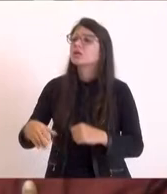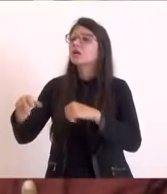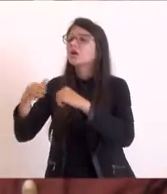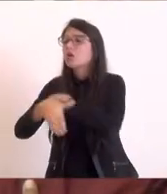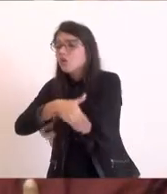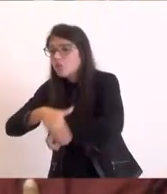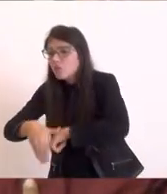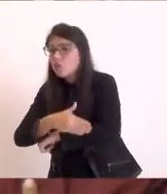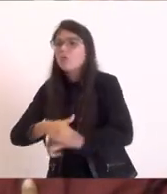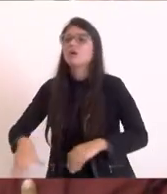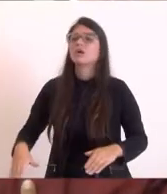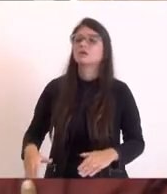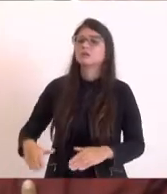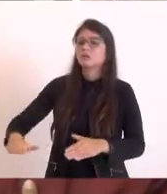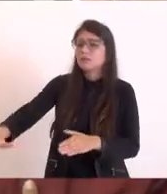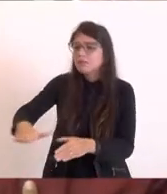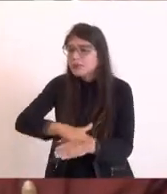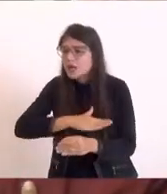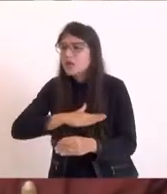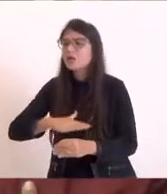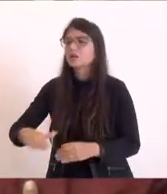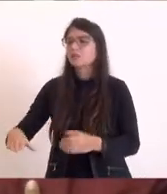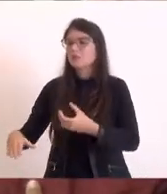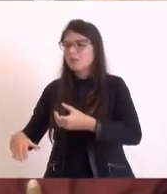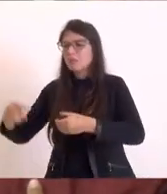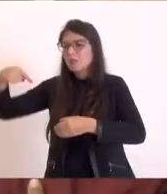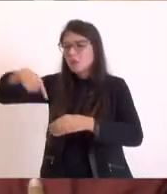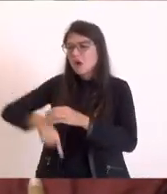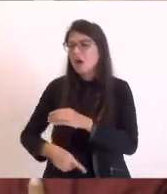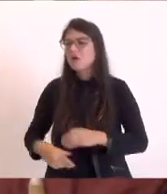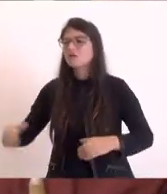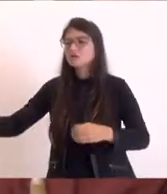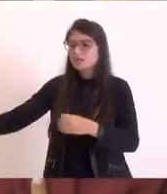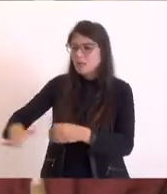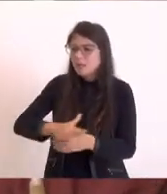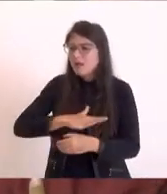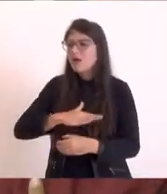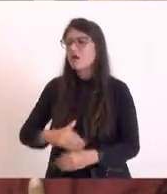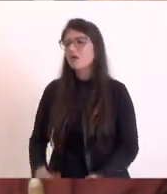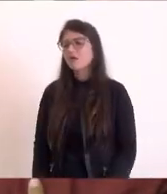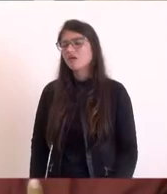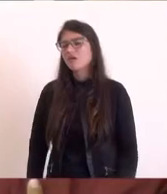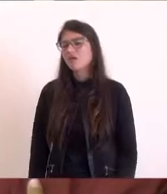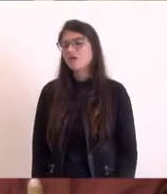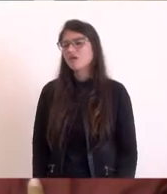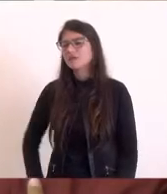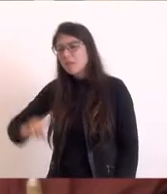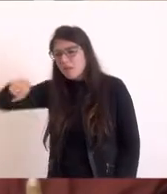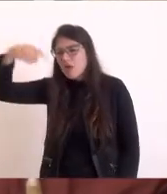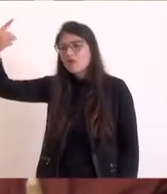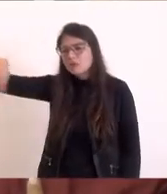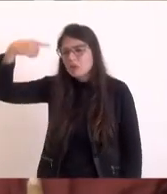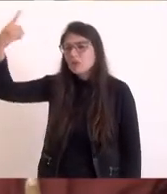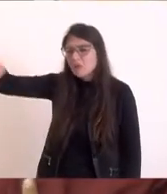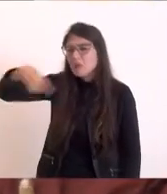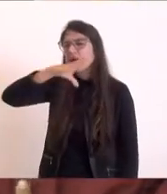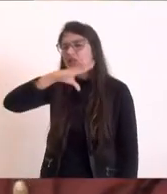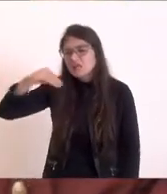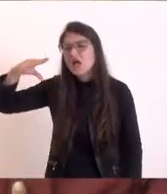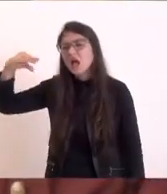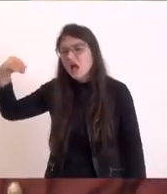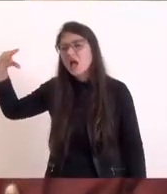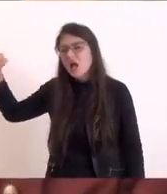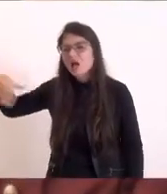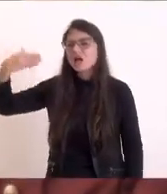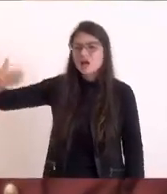depois o serviço público não tem o acerta depois então nós ficamos sofrendo buraco buraco